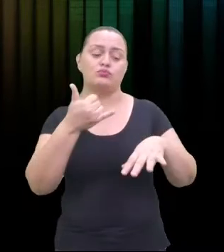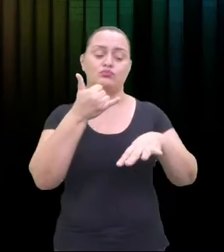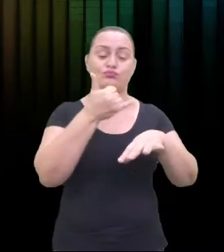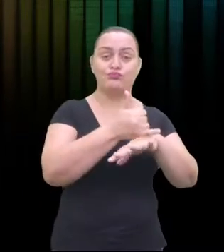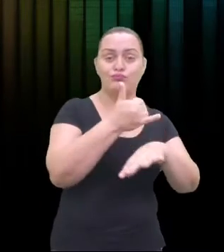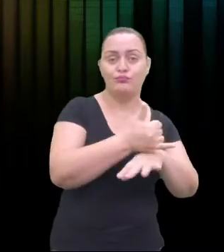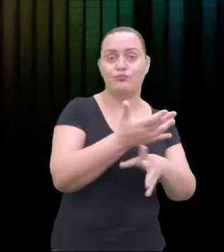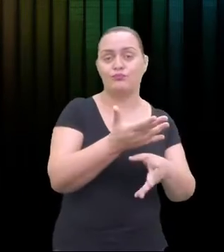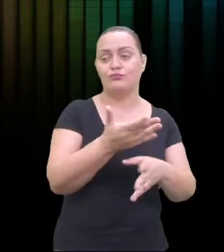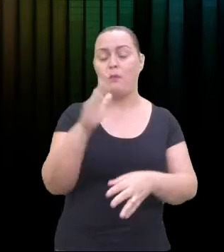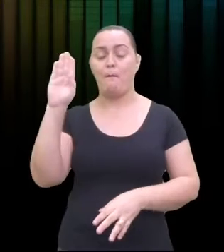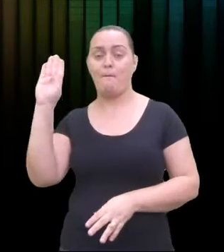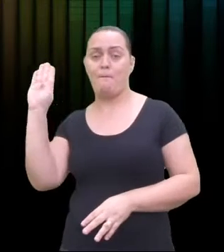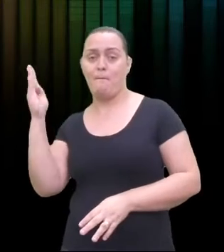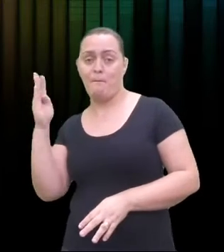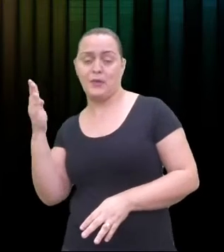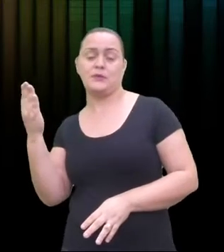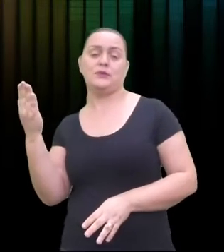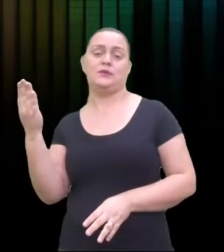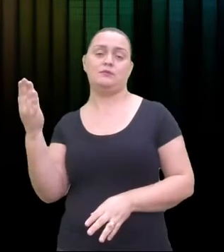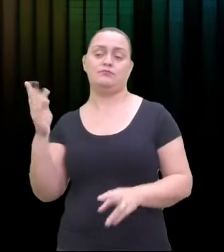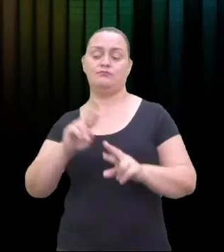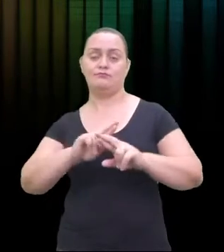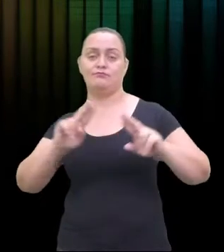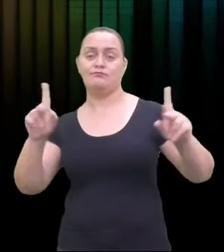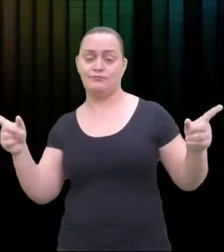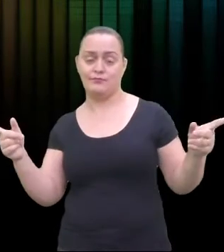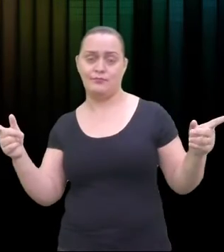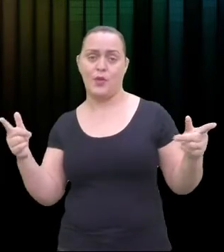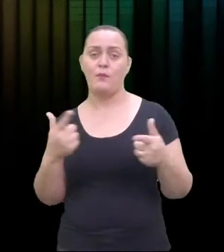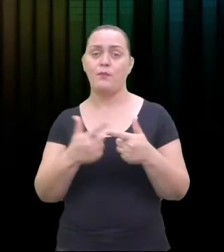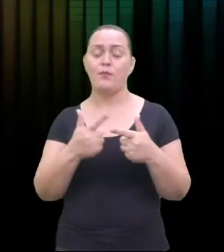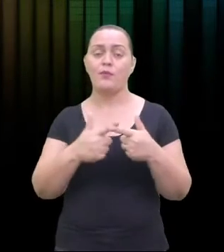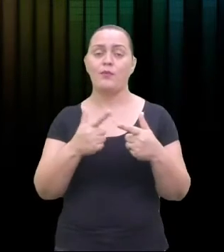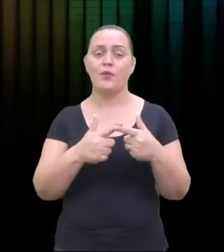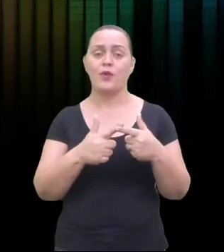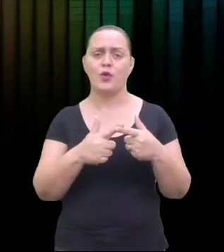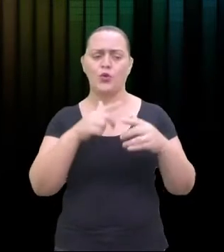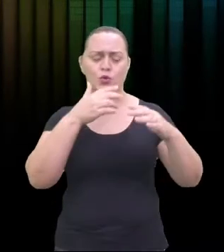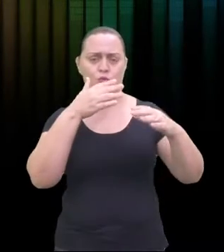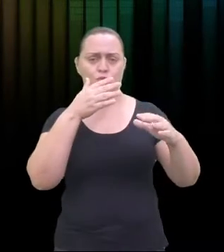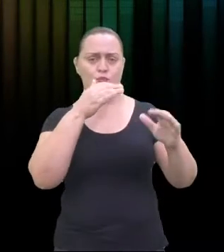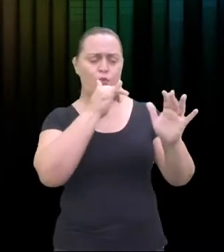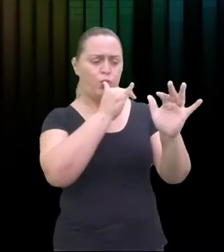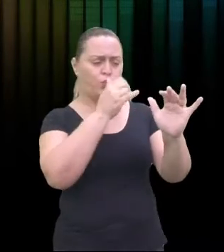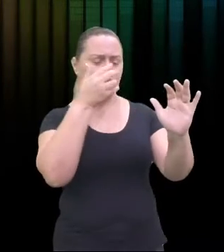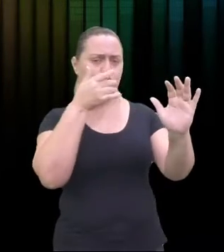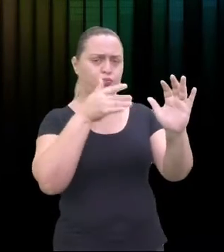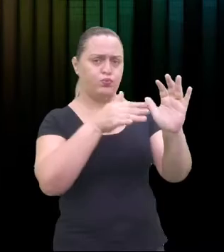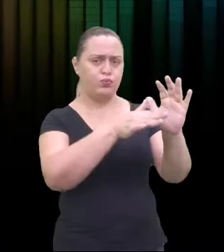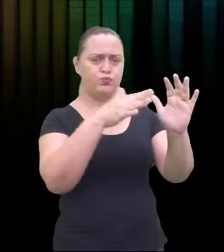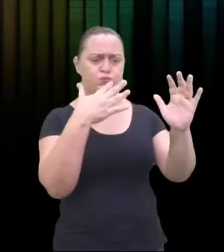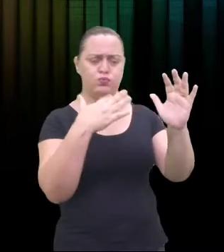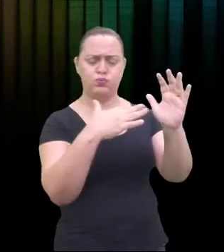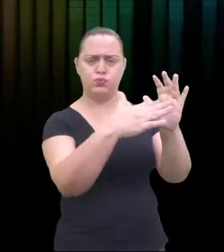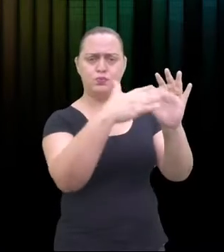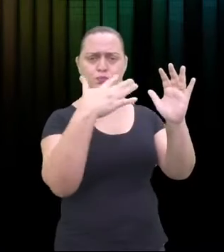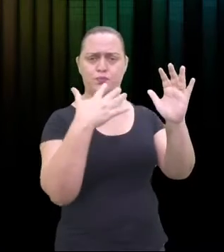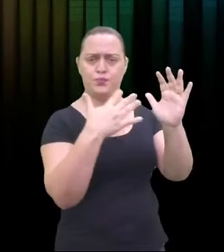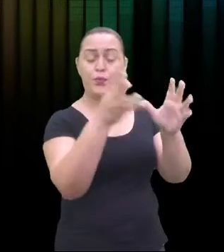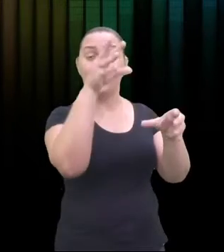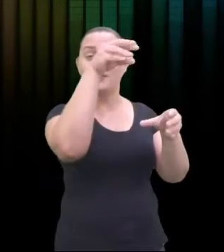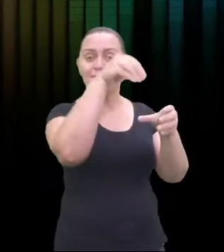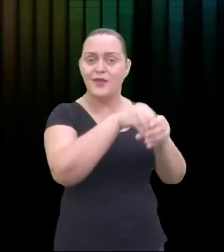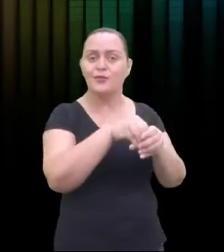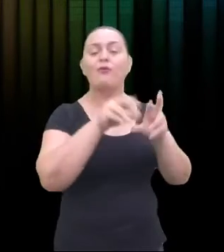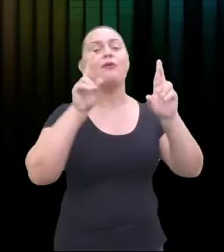de aço. Por quê, gente? Por causa da vibração. Eles vibram de formas diferentes. Isso